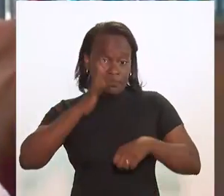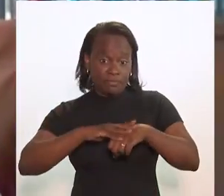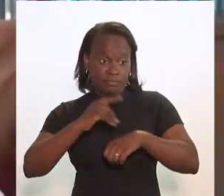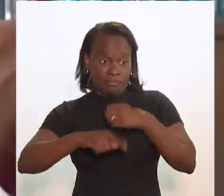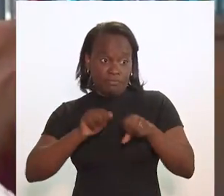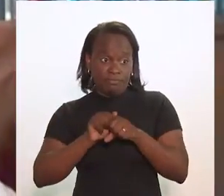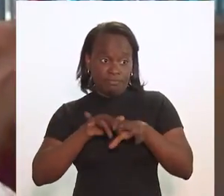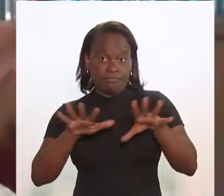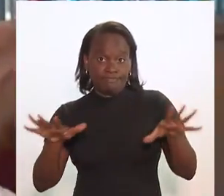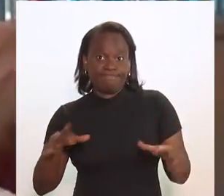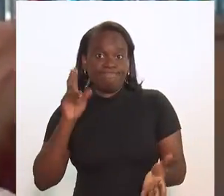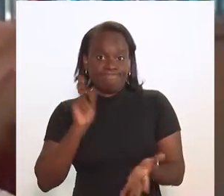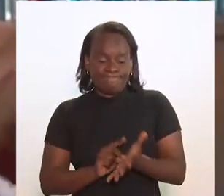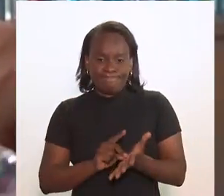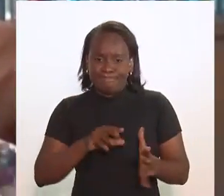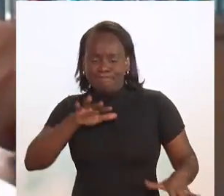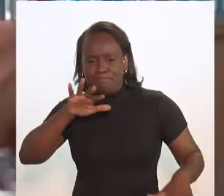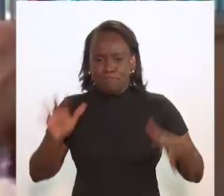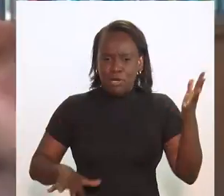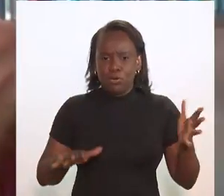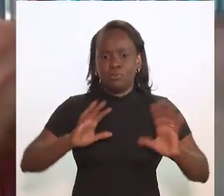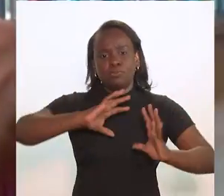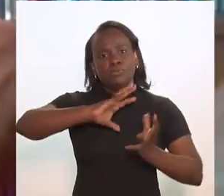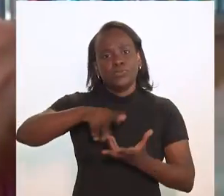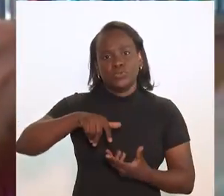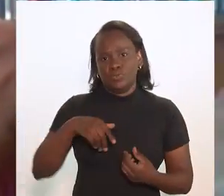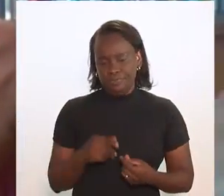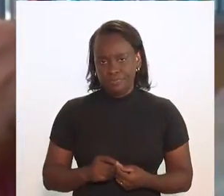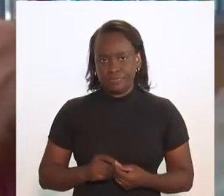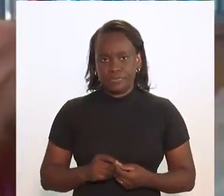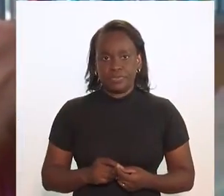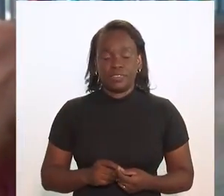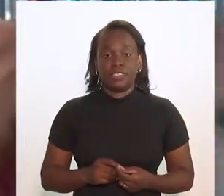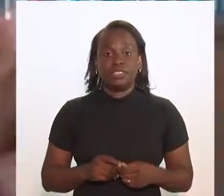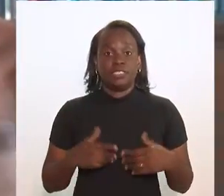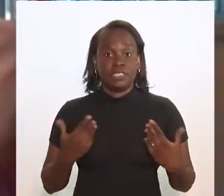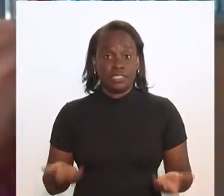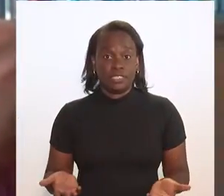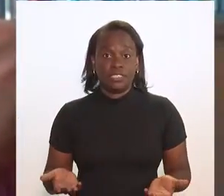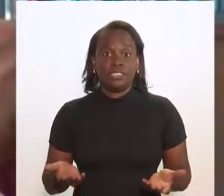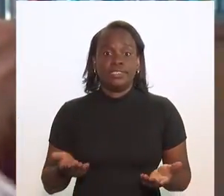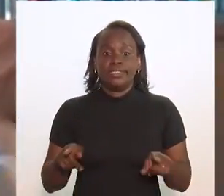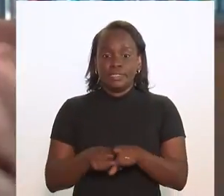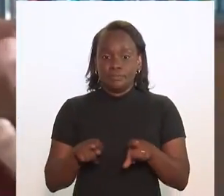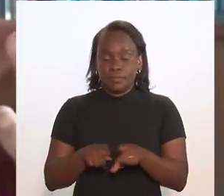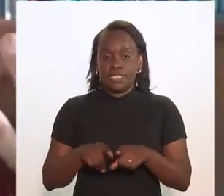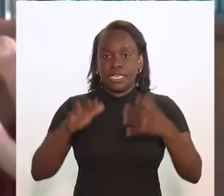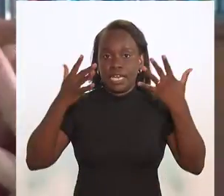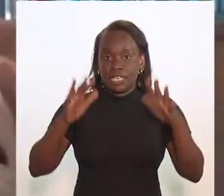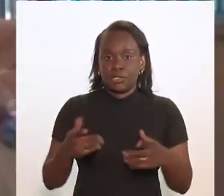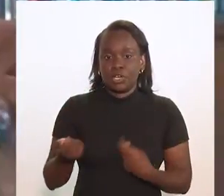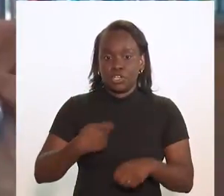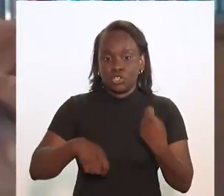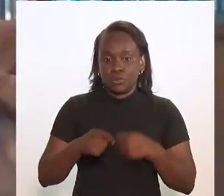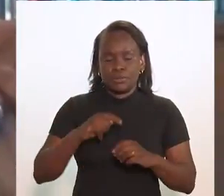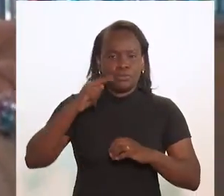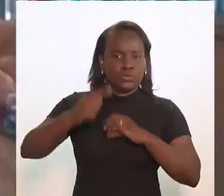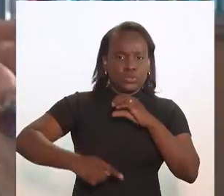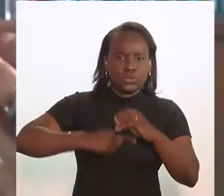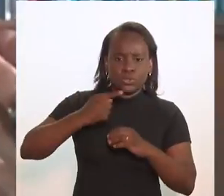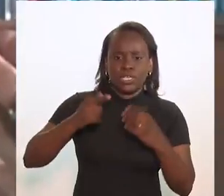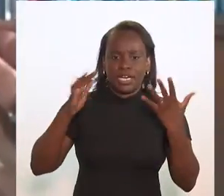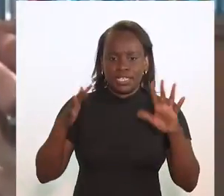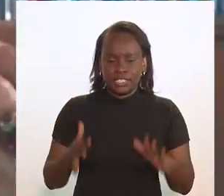pandemia realmente desestabilizou o mundo. E derrubou a economia